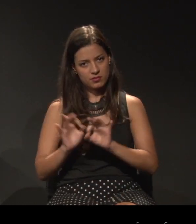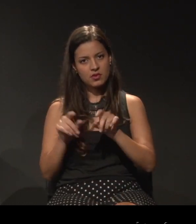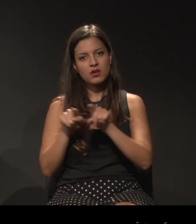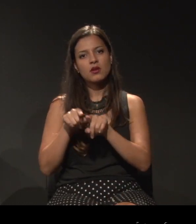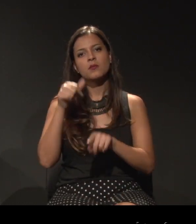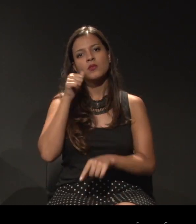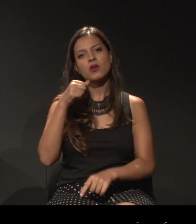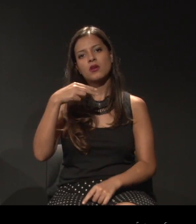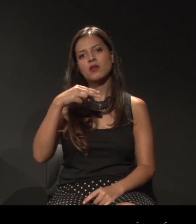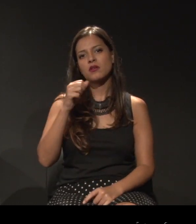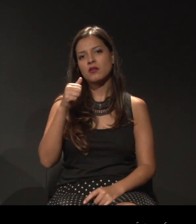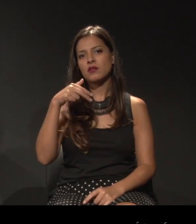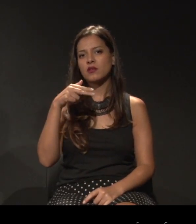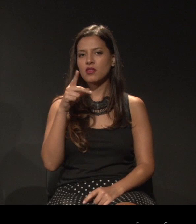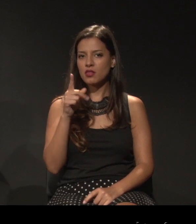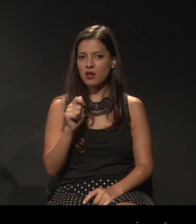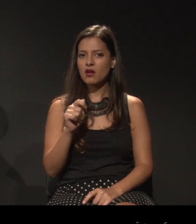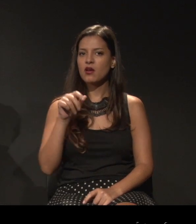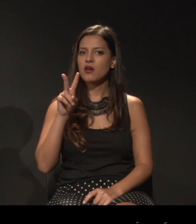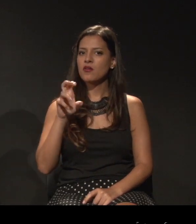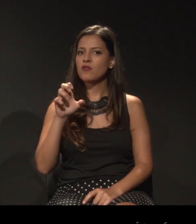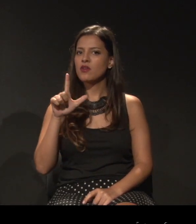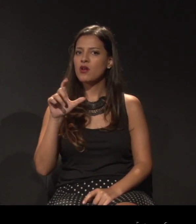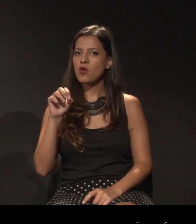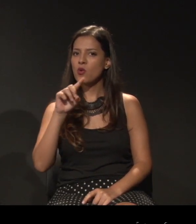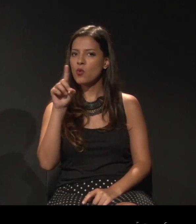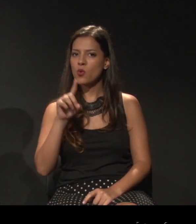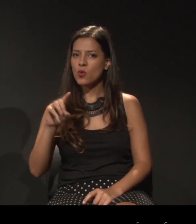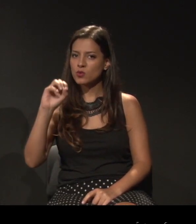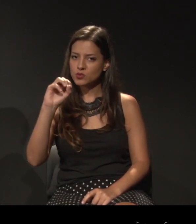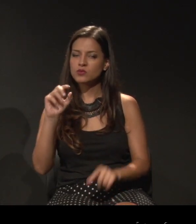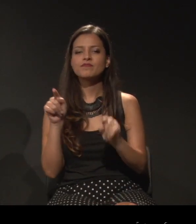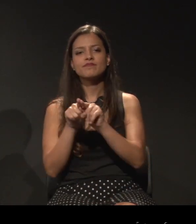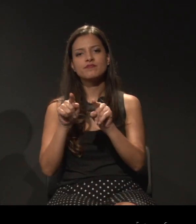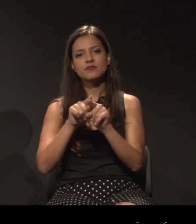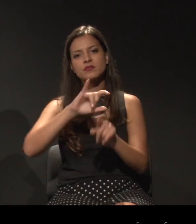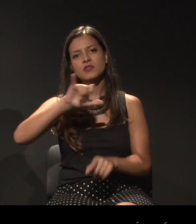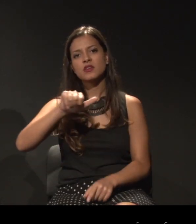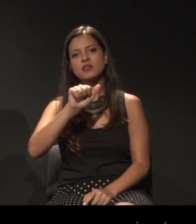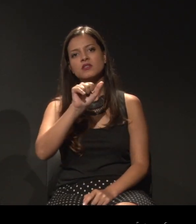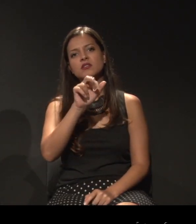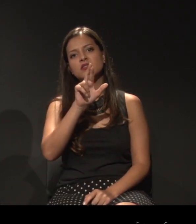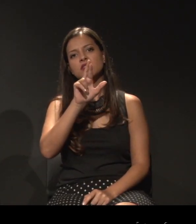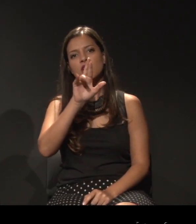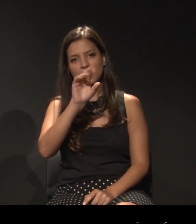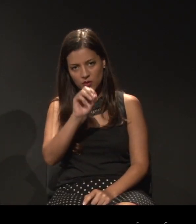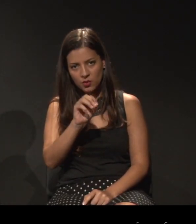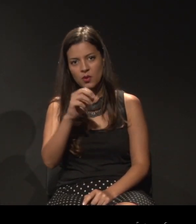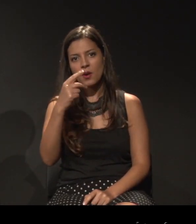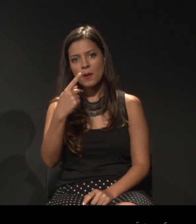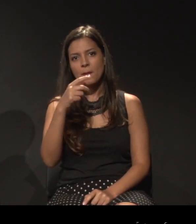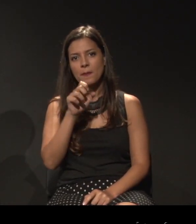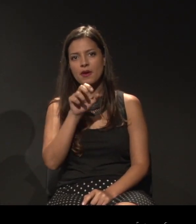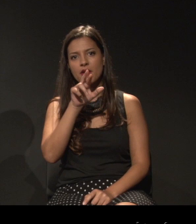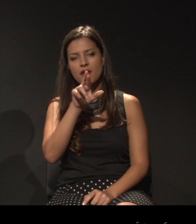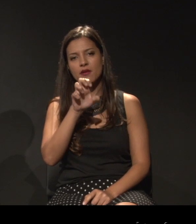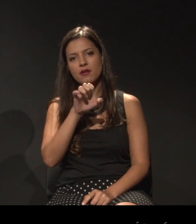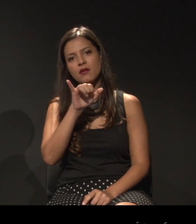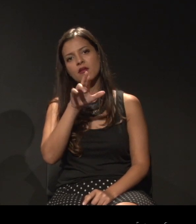que está junto com a gente. Ao Jairo Pereira, por gentilmente ceder uma poesia dele chamada Pé na Mata.